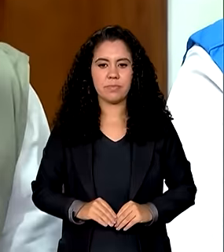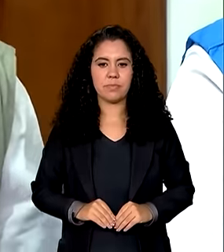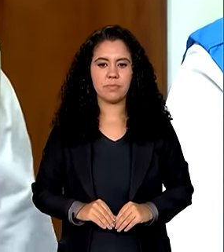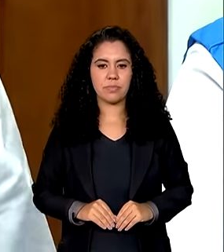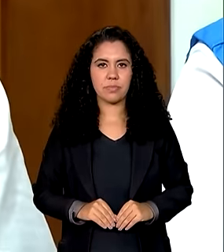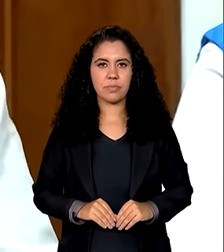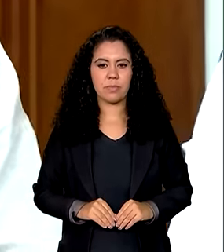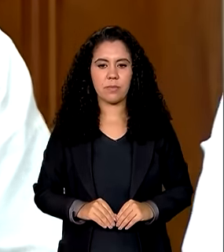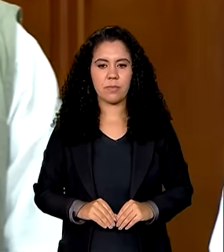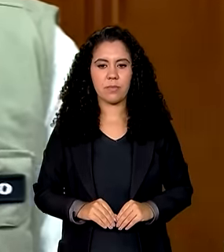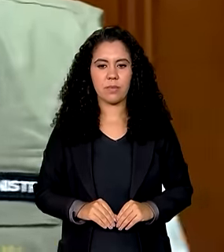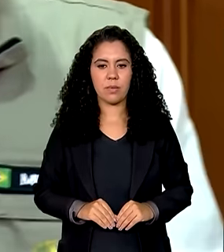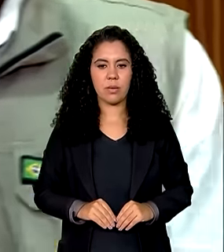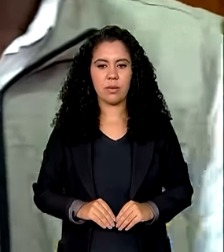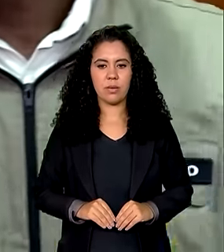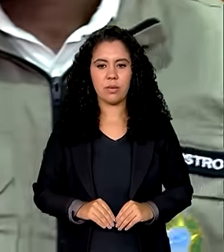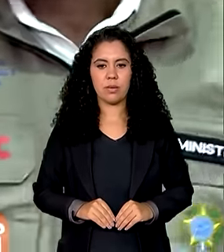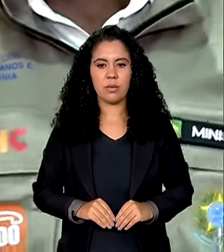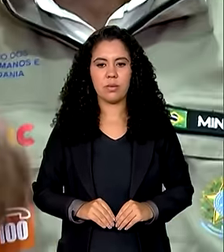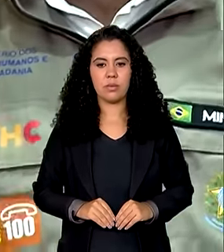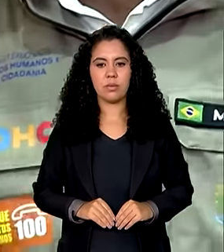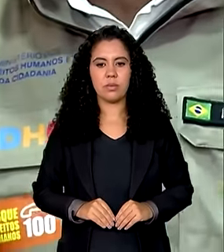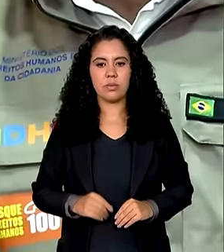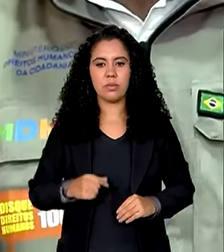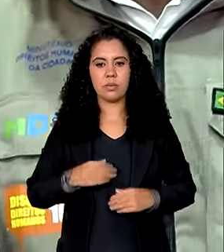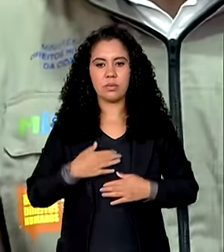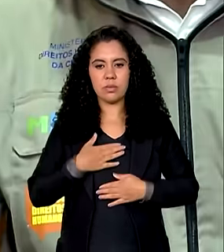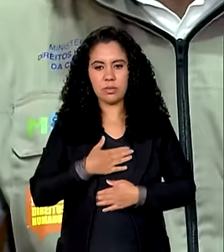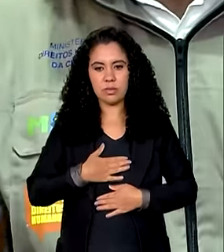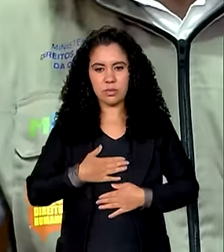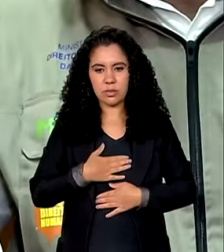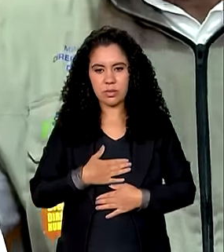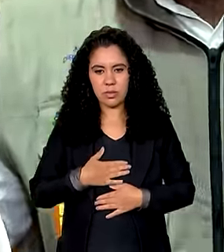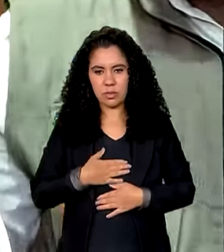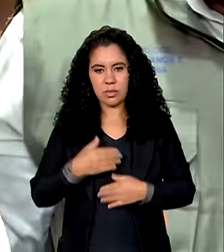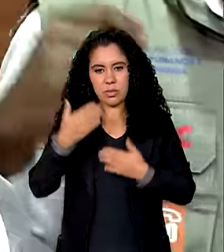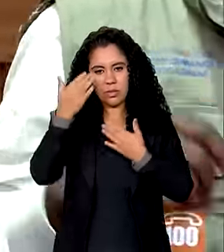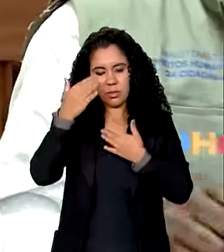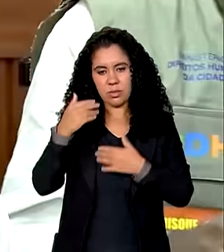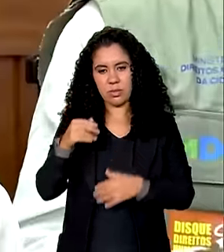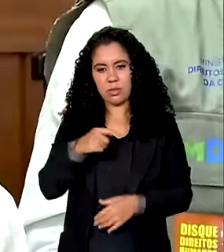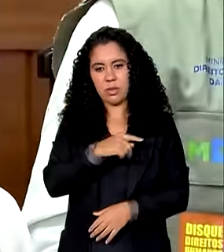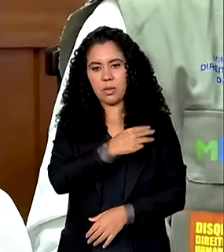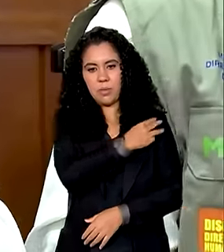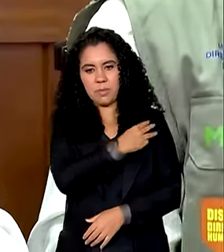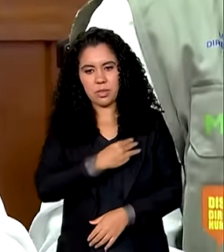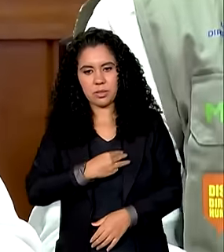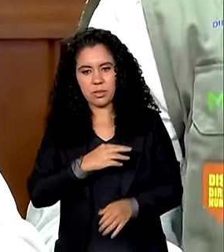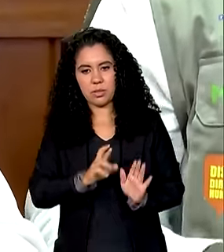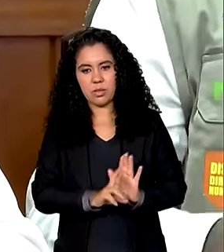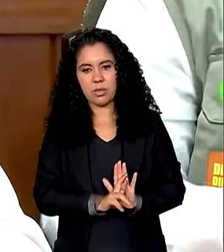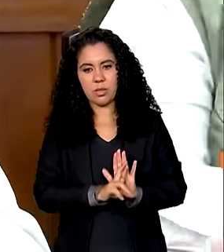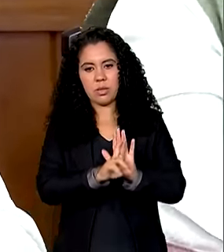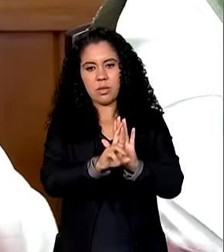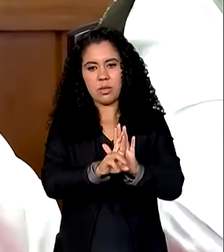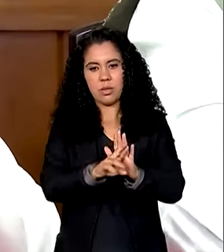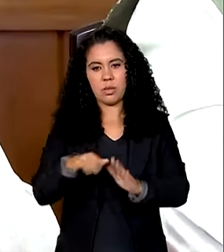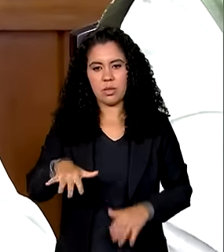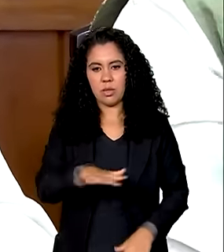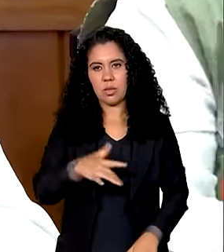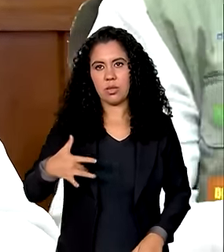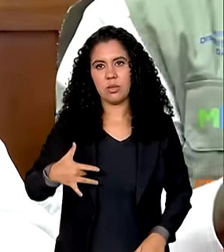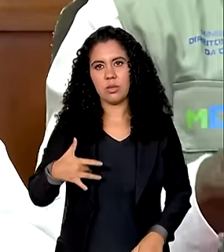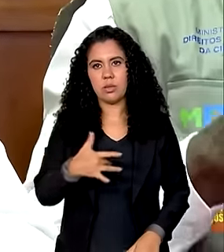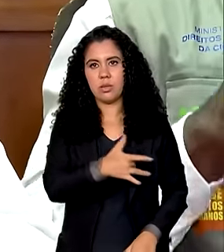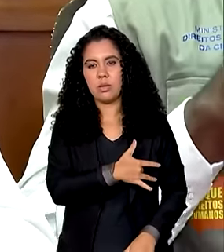ministro eu quero comunicar a vocês antes de passar para o representante do Ministério da Saúde nosso secretário Proença que o